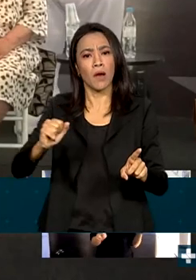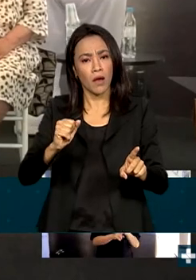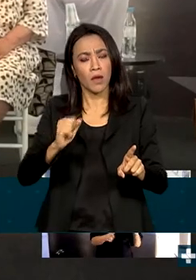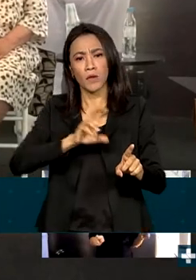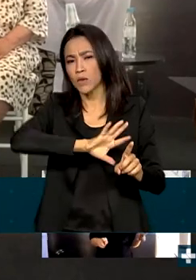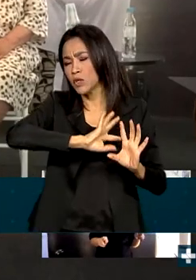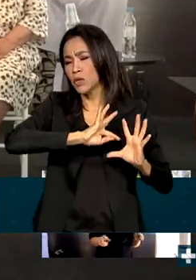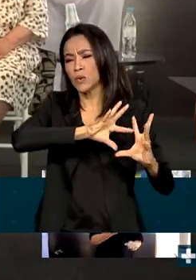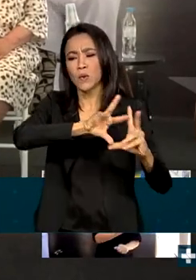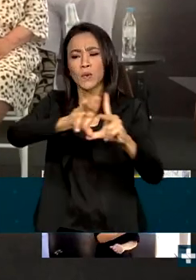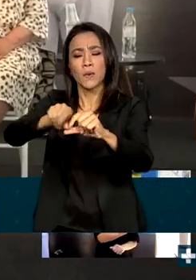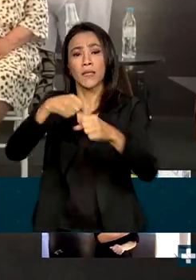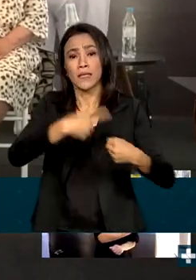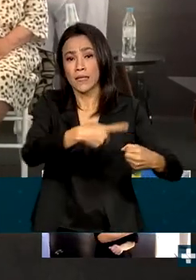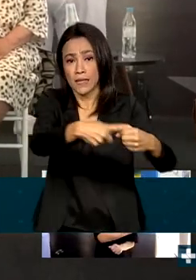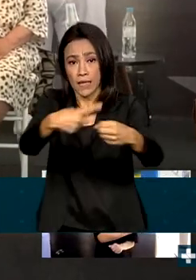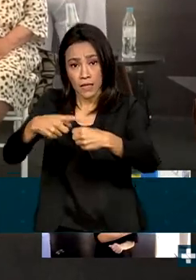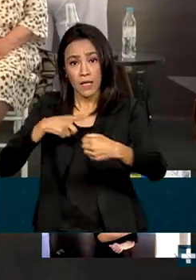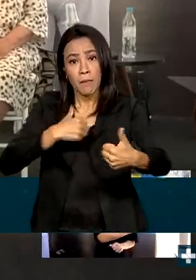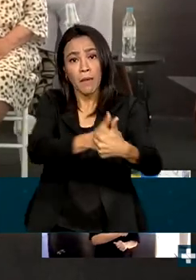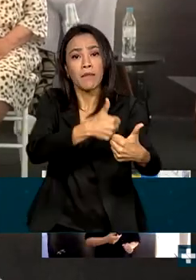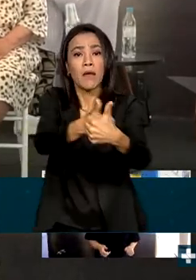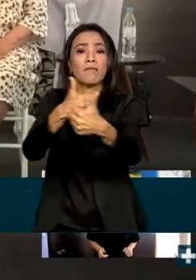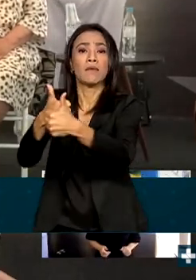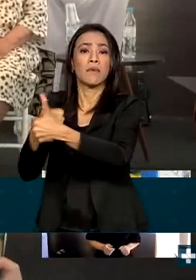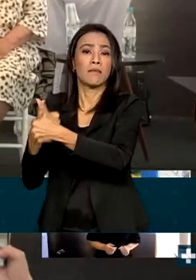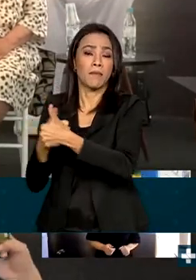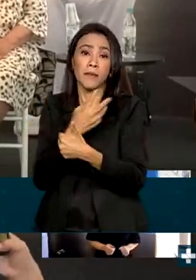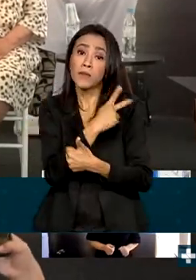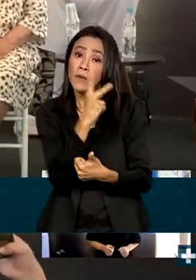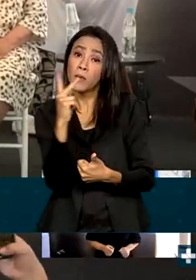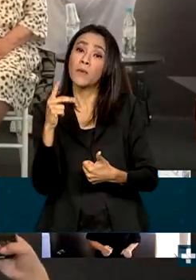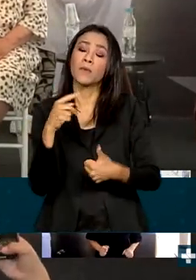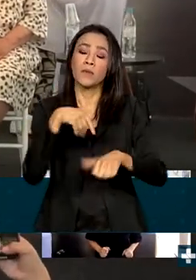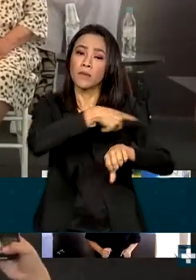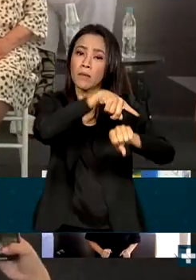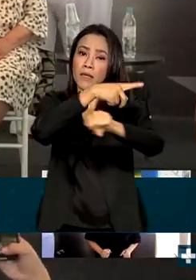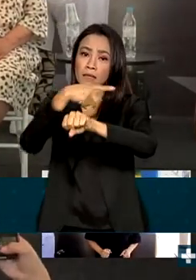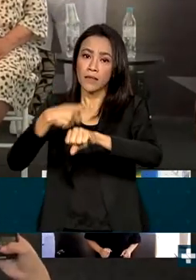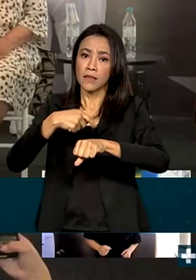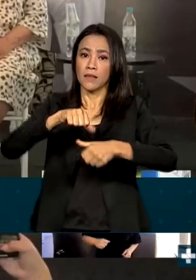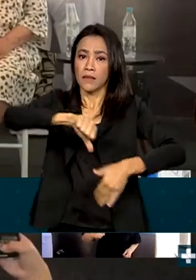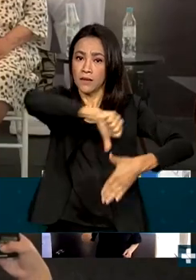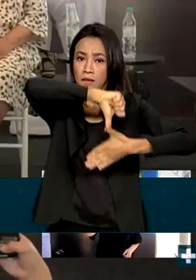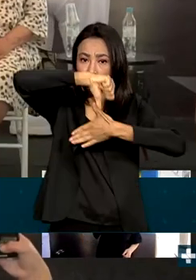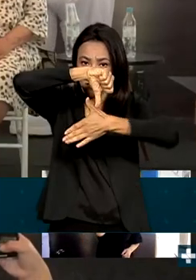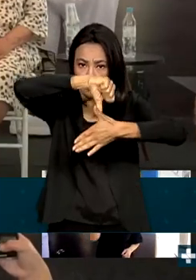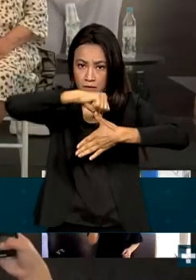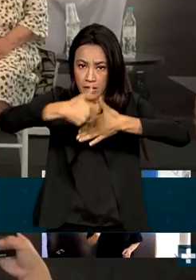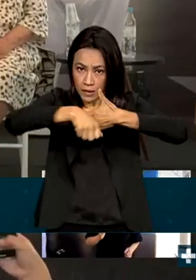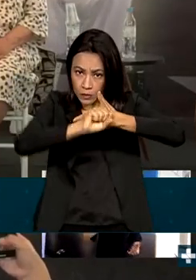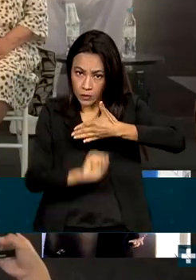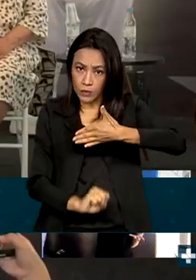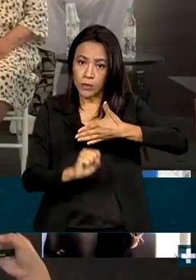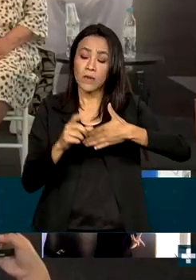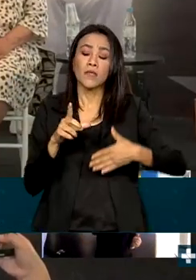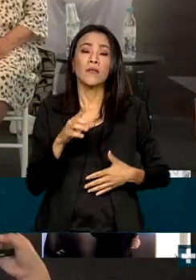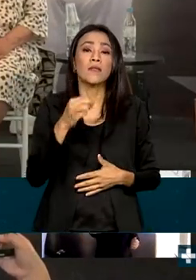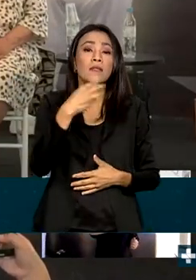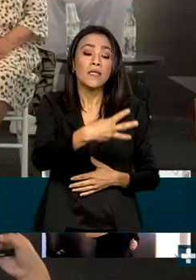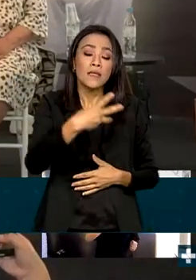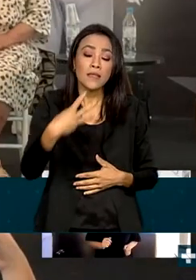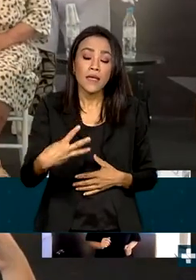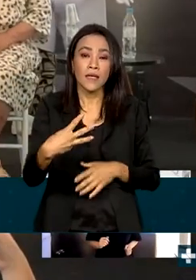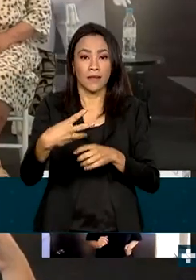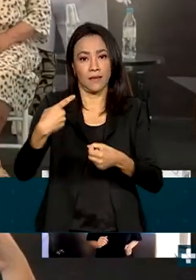de fronteira do Brasil com os países da América do Sul. São 33 cidades